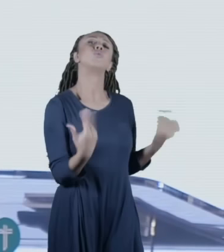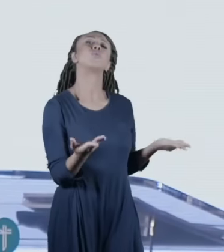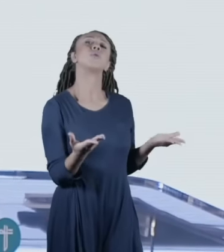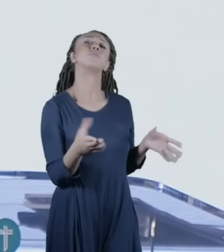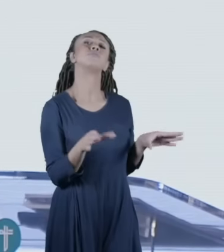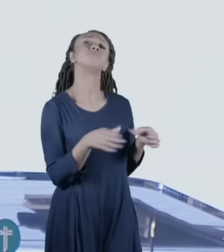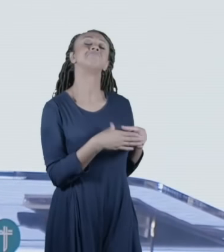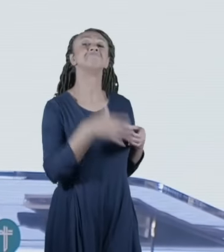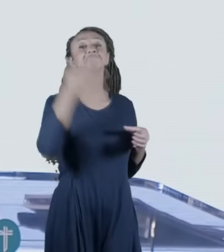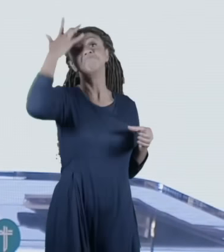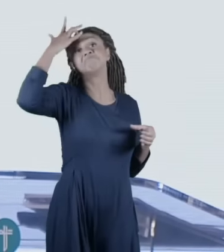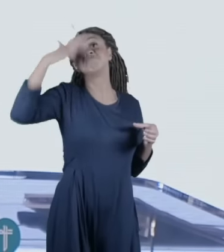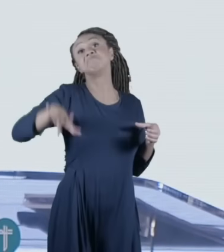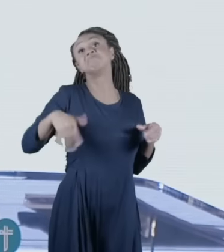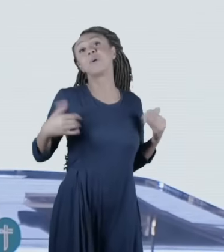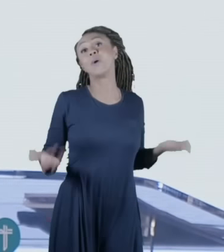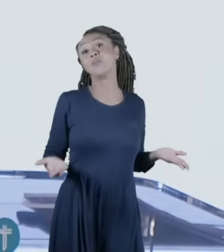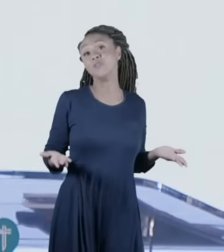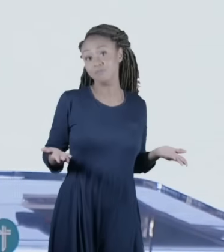a gente não sabe